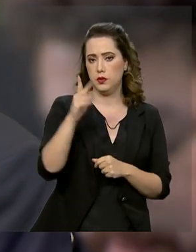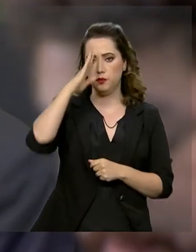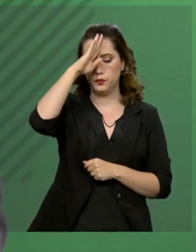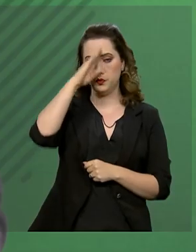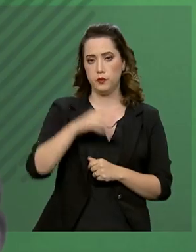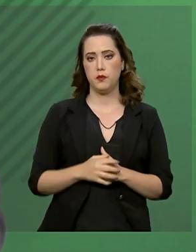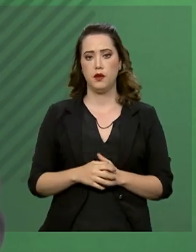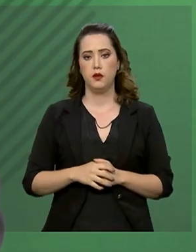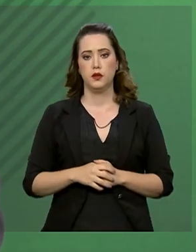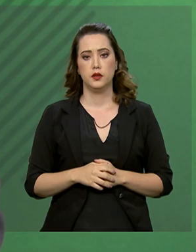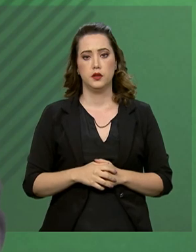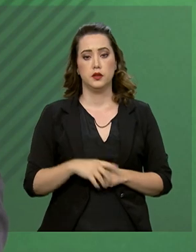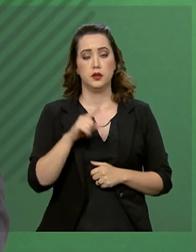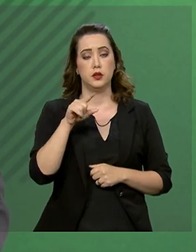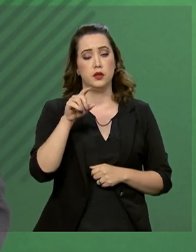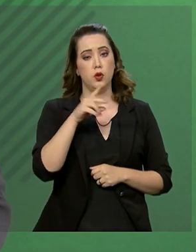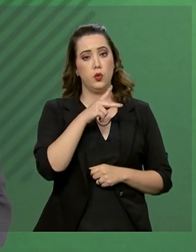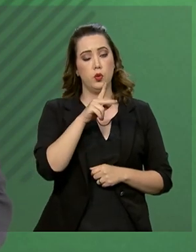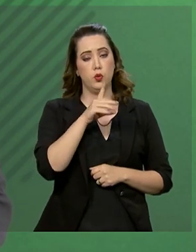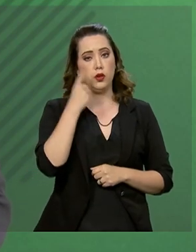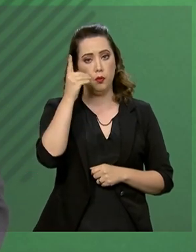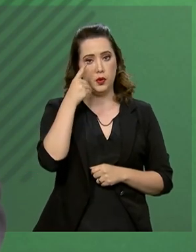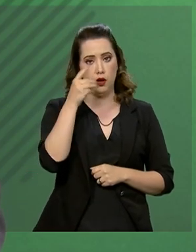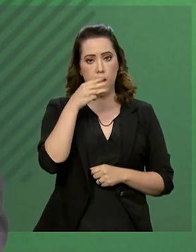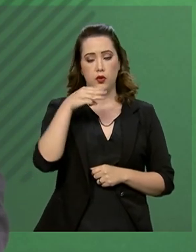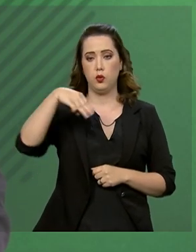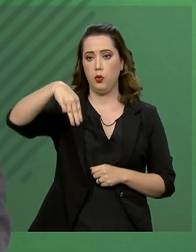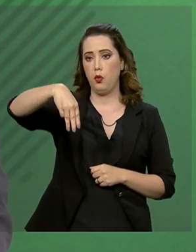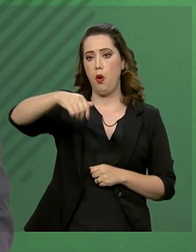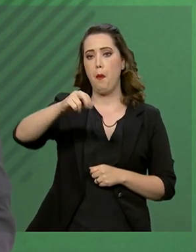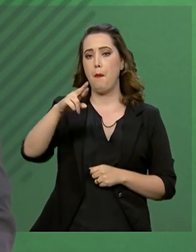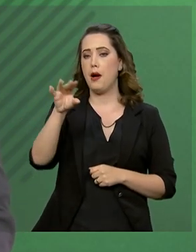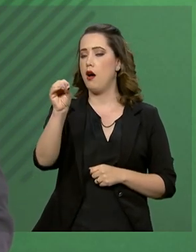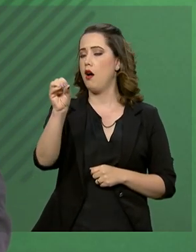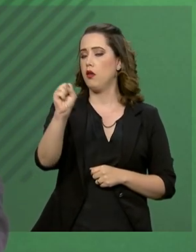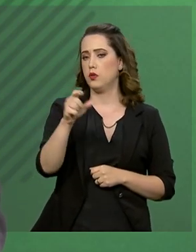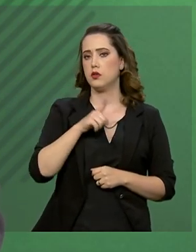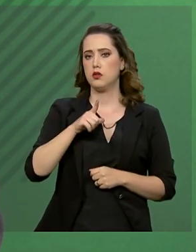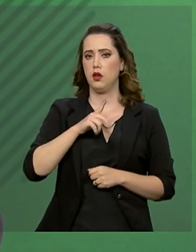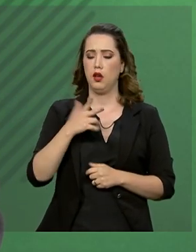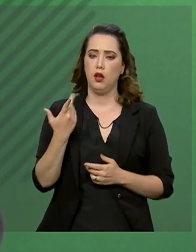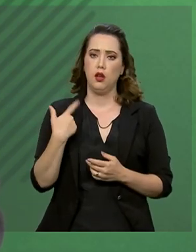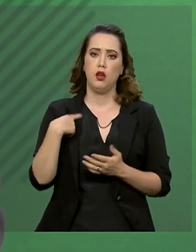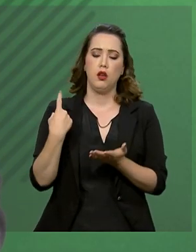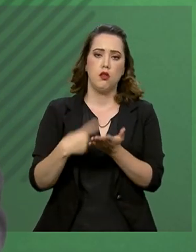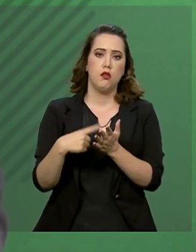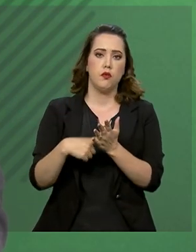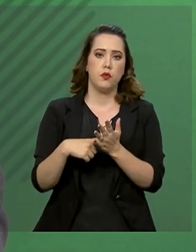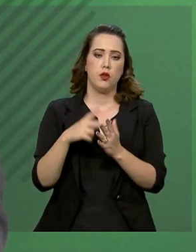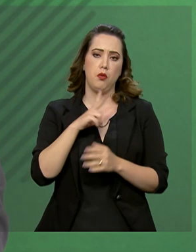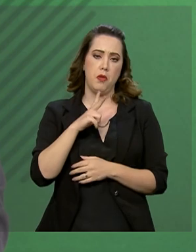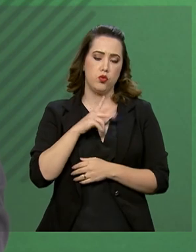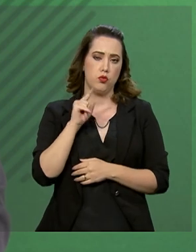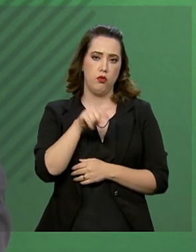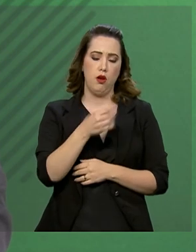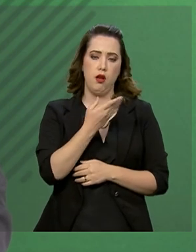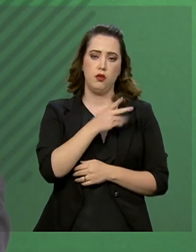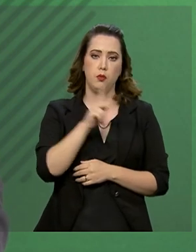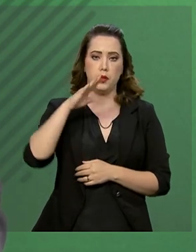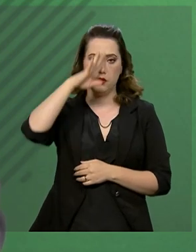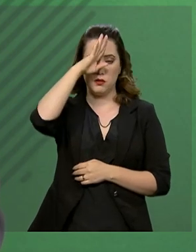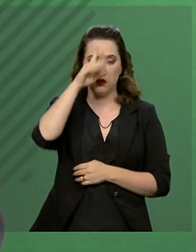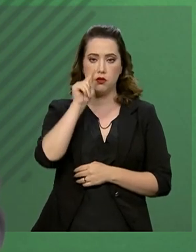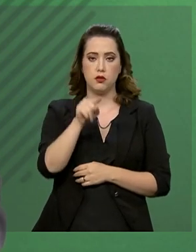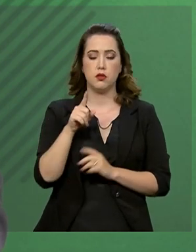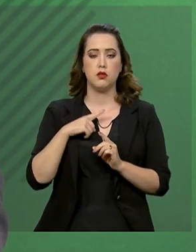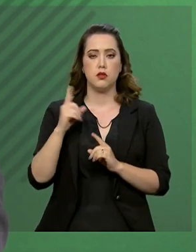Obrigado. O deputado Marcos Feliciano tem relações diretas com o senhor presidente da República e vem,